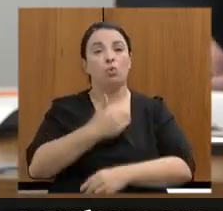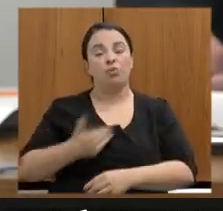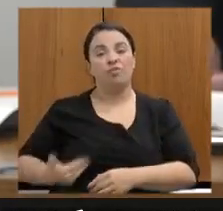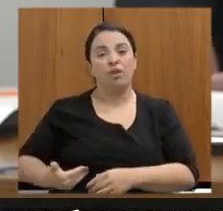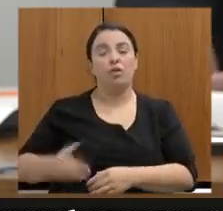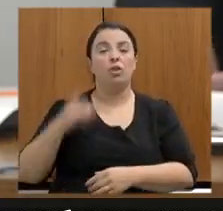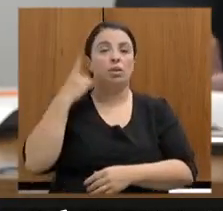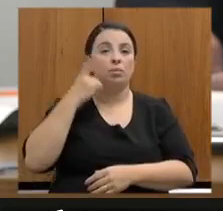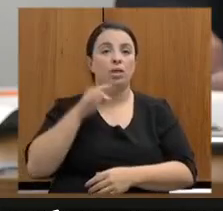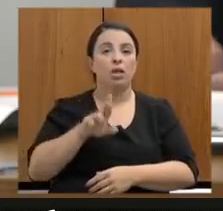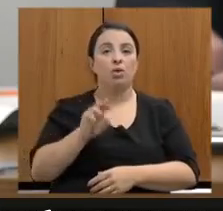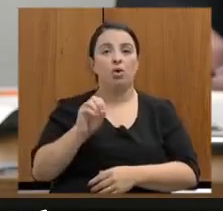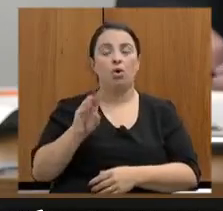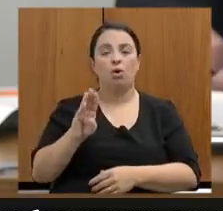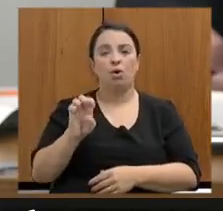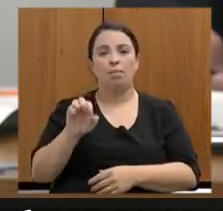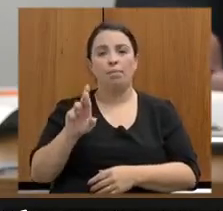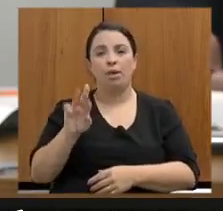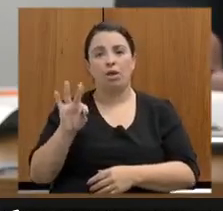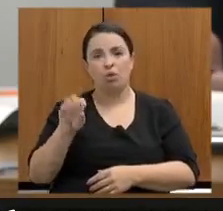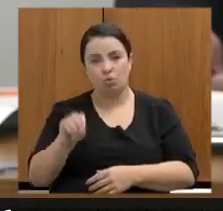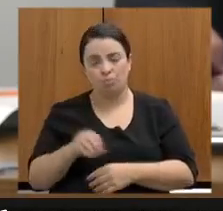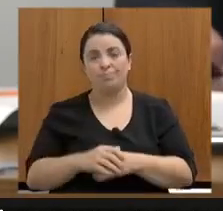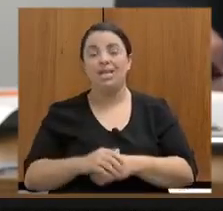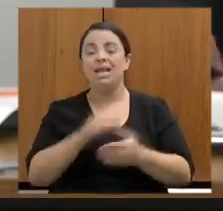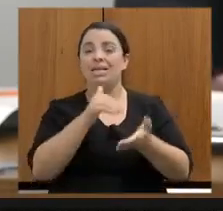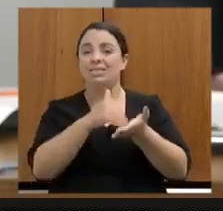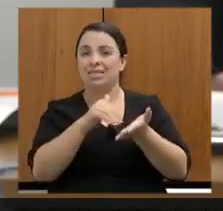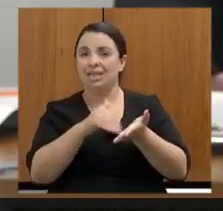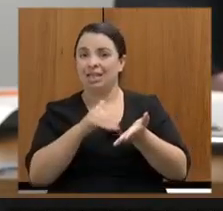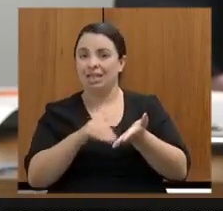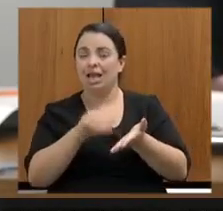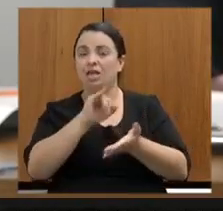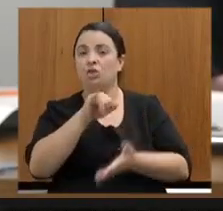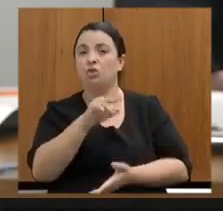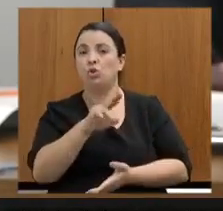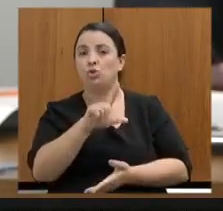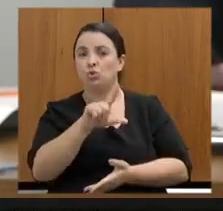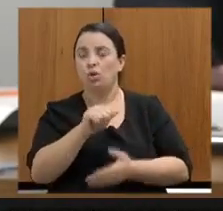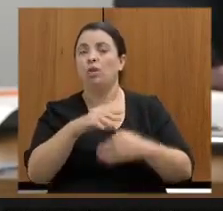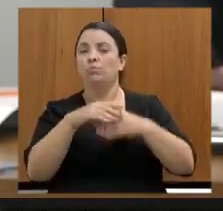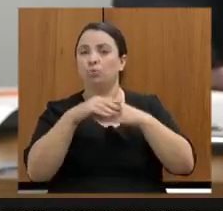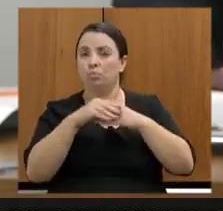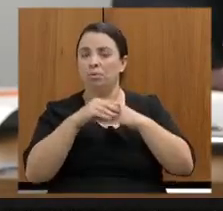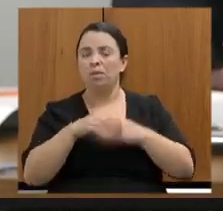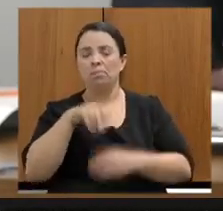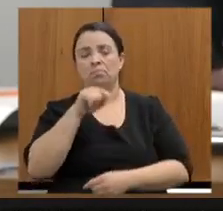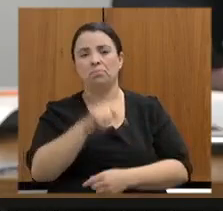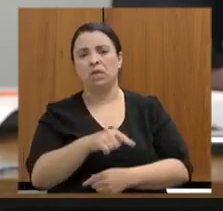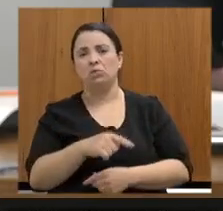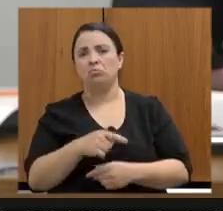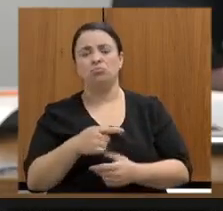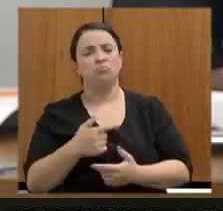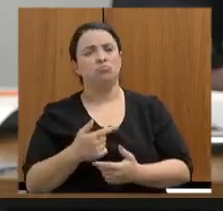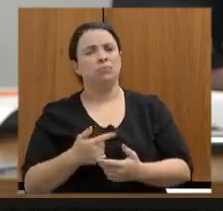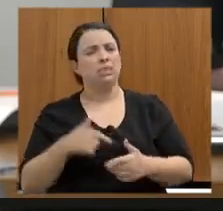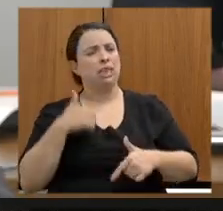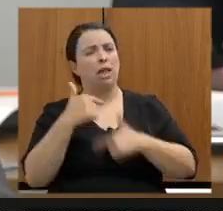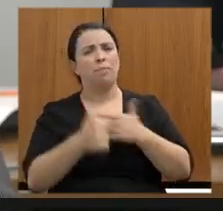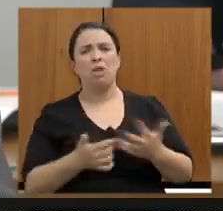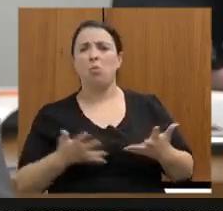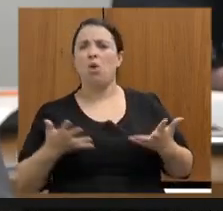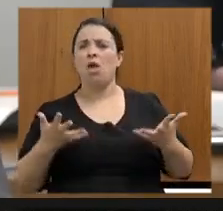cumprimentar a nossa secretária de Estado de Educação, Júlia Santana, que vem fazendo um excelente